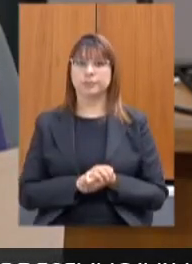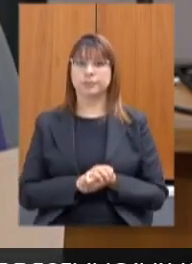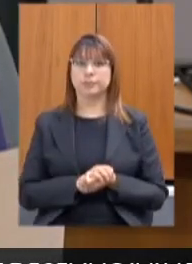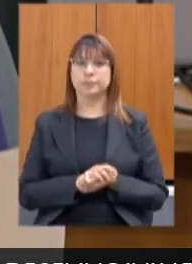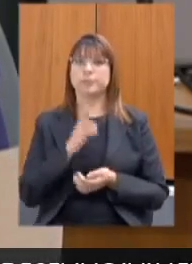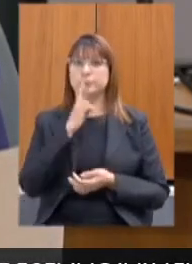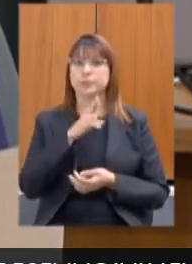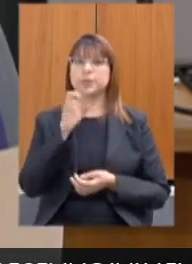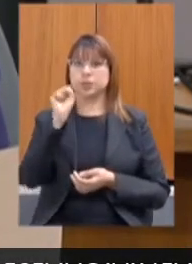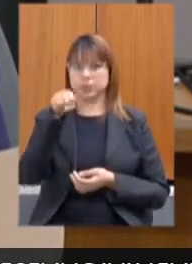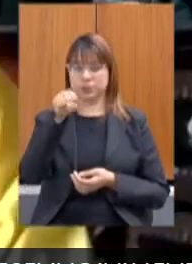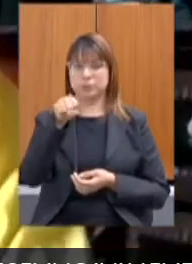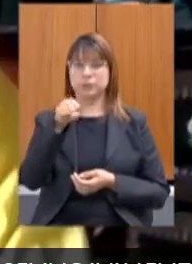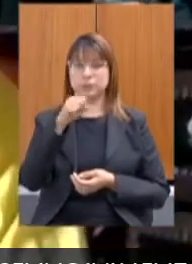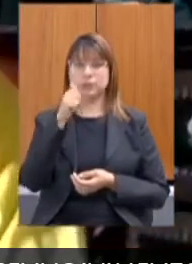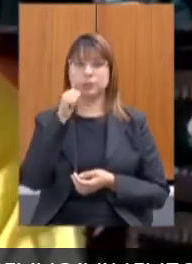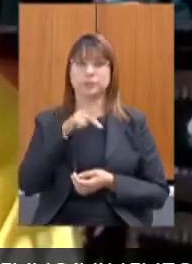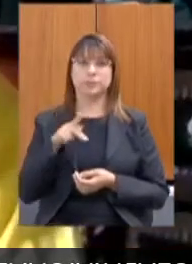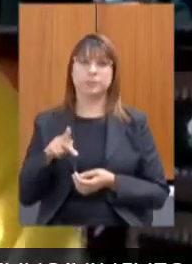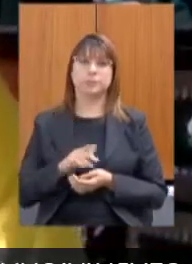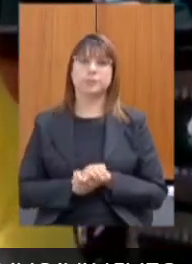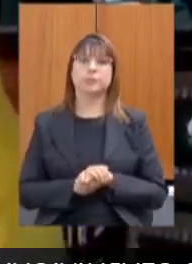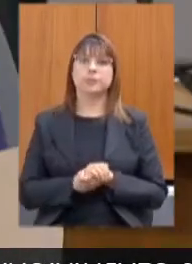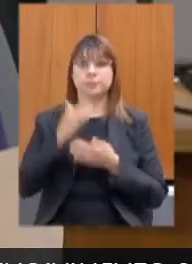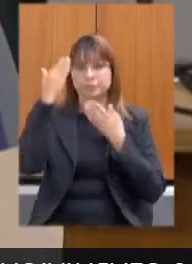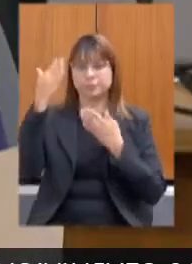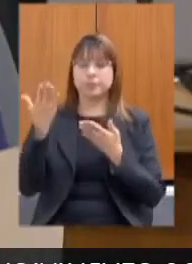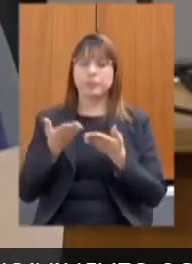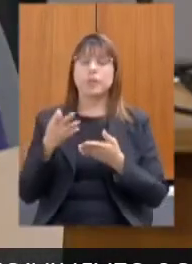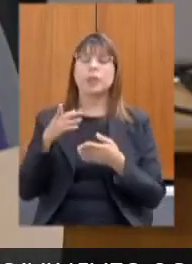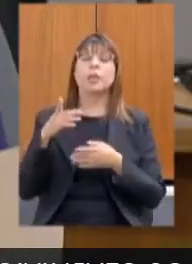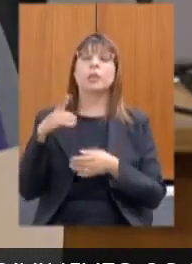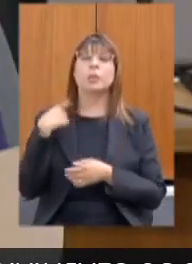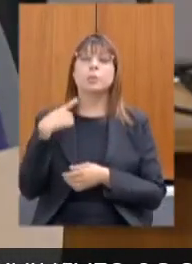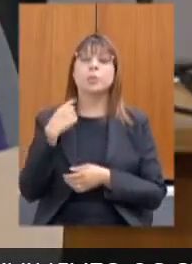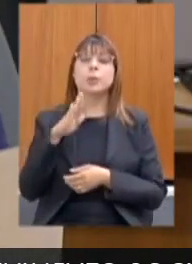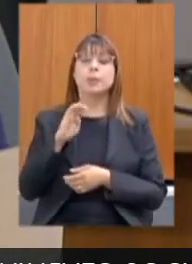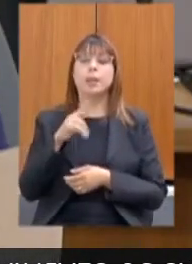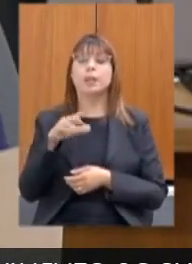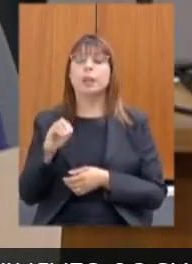voto sim presidente obrigada deputada como vota a deputado Betão